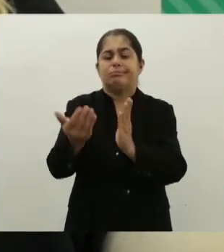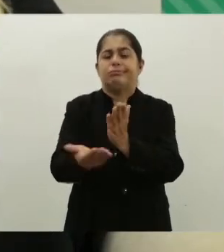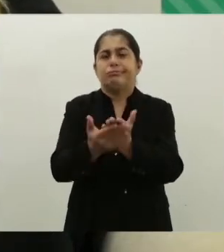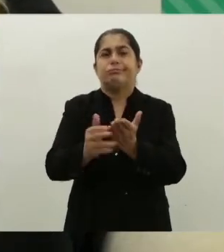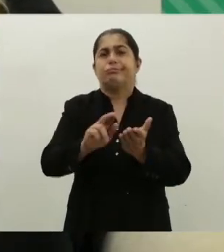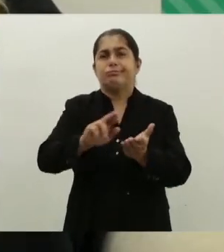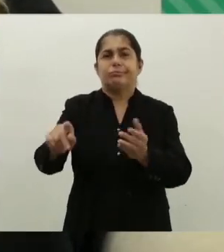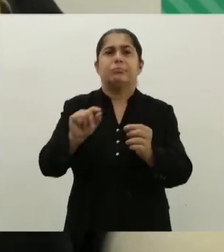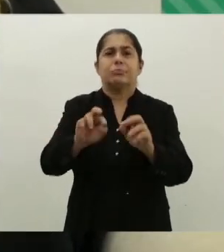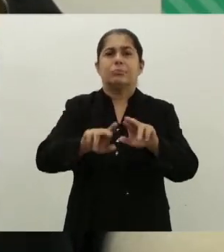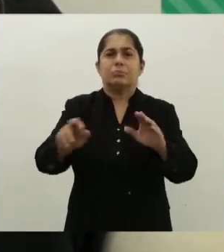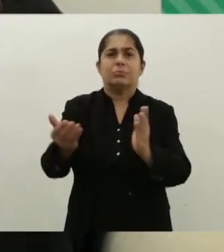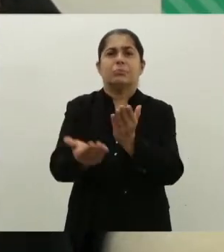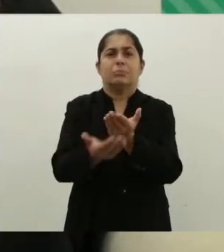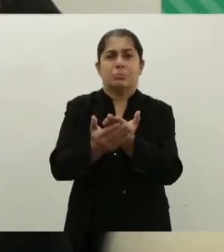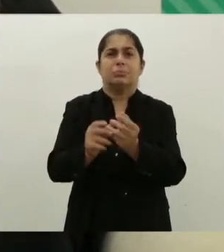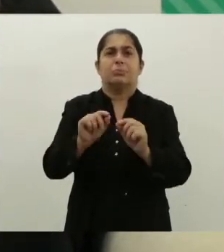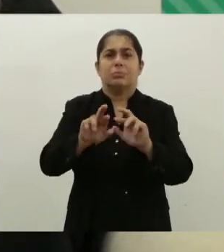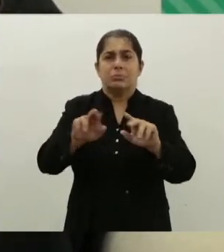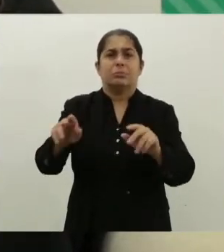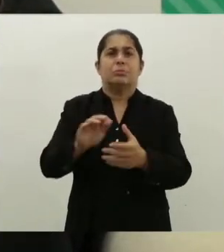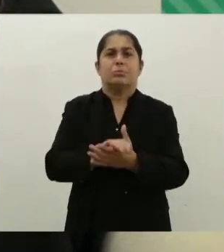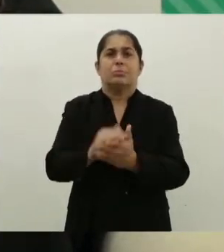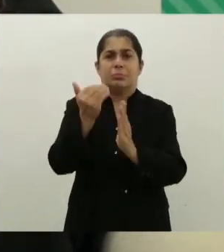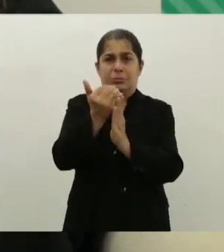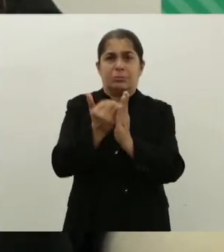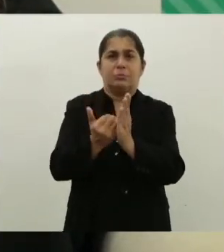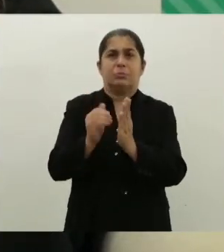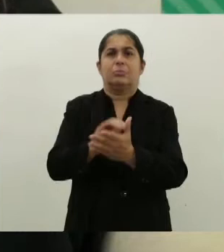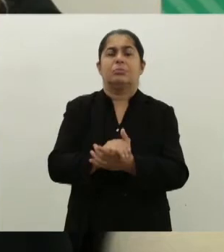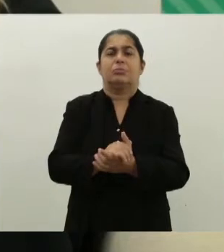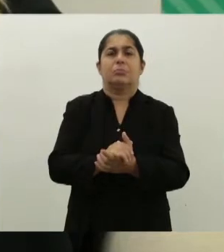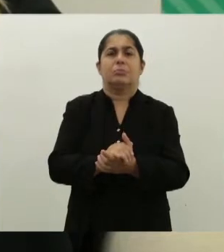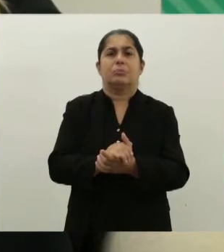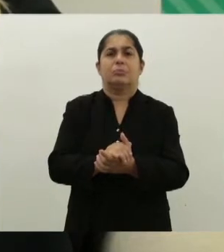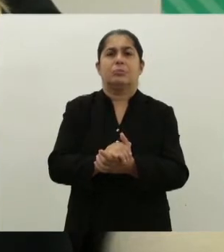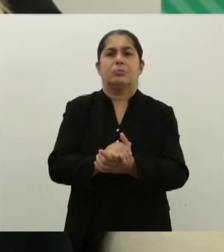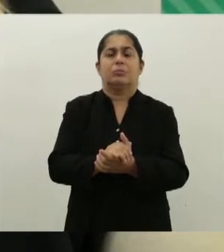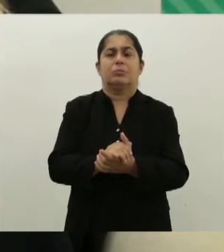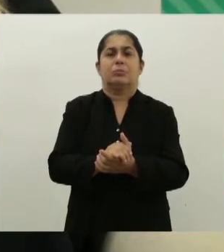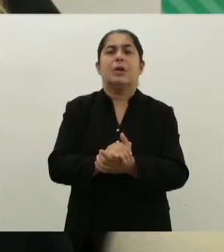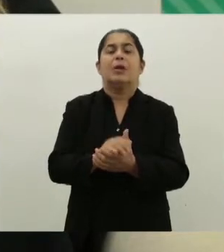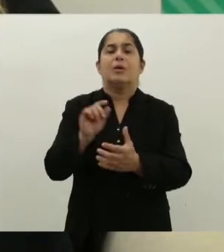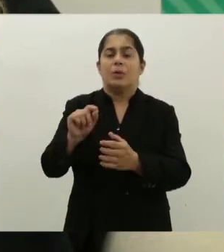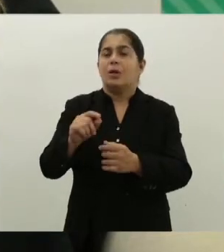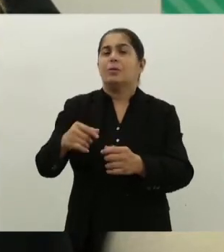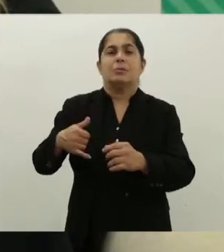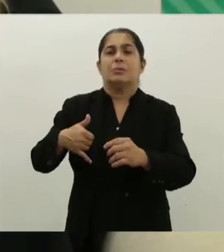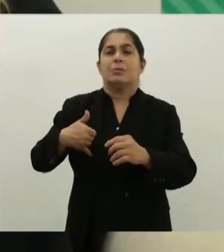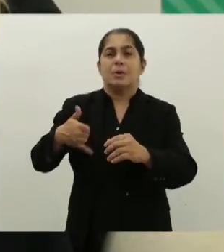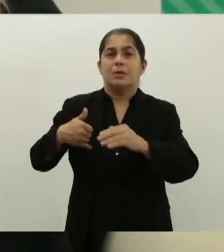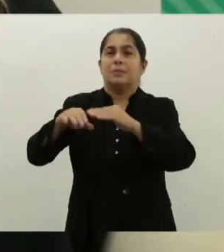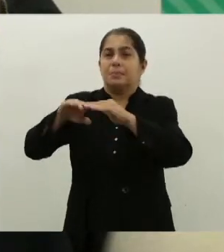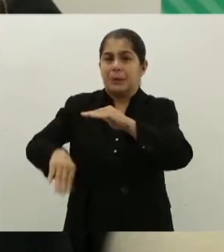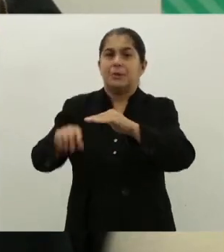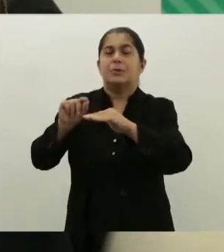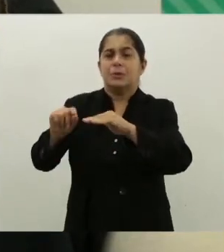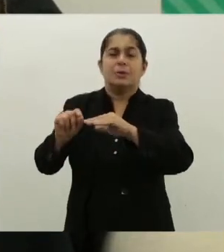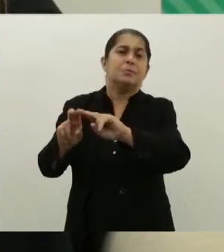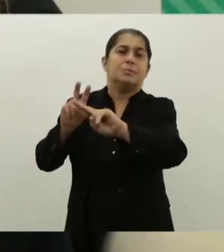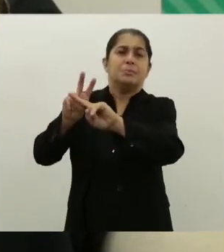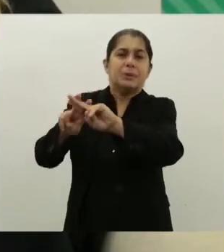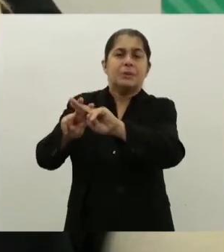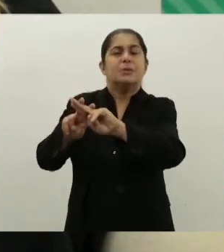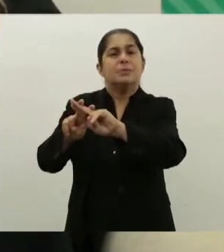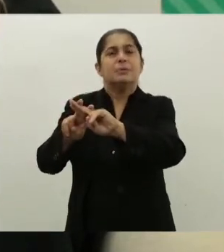de lei. Muitos projetos de lei que estão em andamento. Eu acho que o principal deles é a questão da redução da maioridade penal. Então, eu